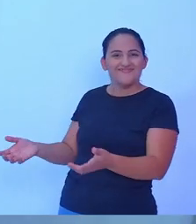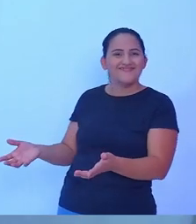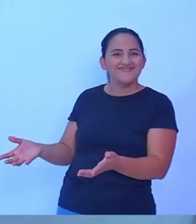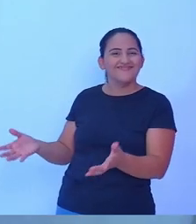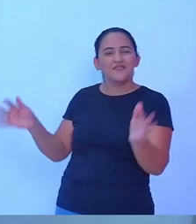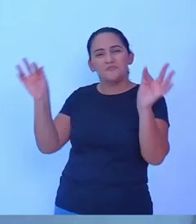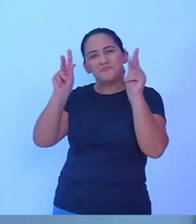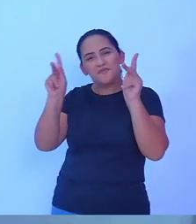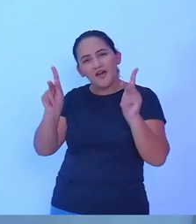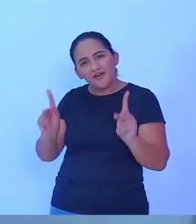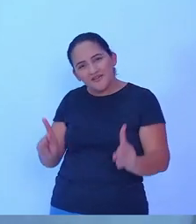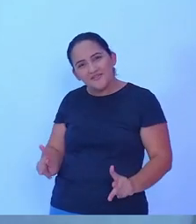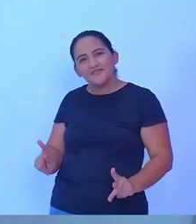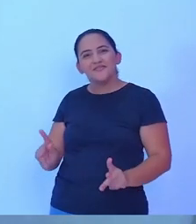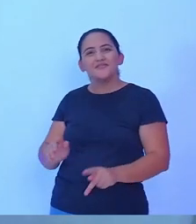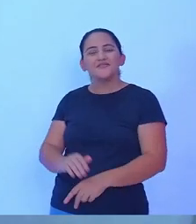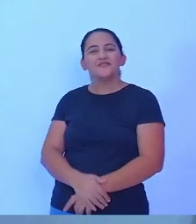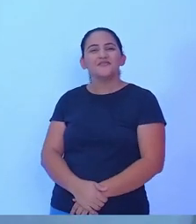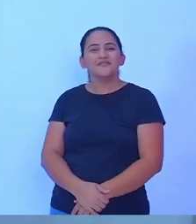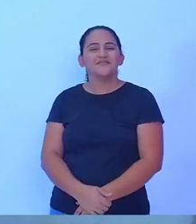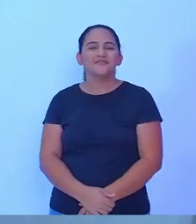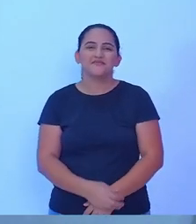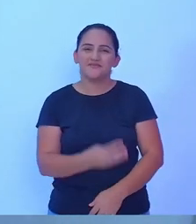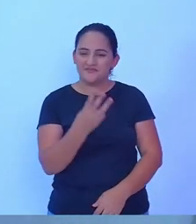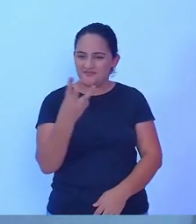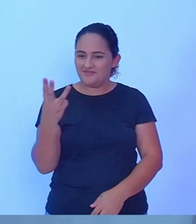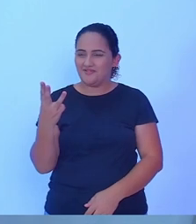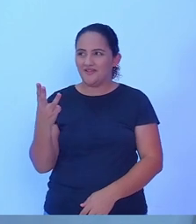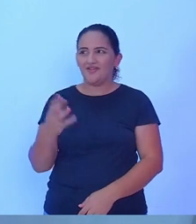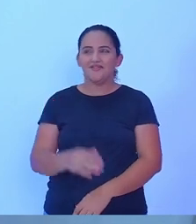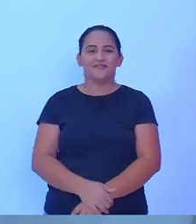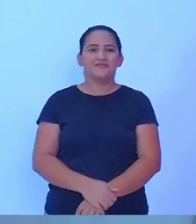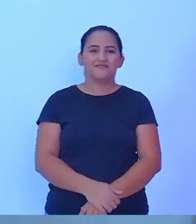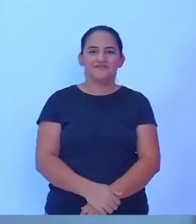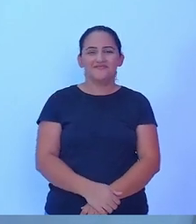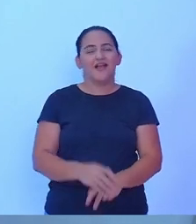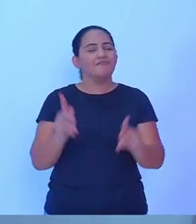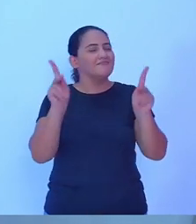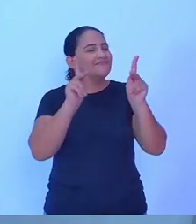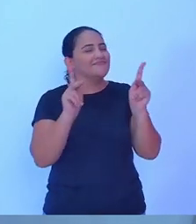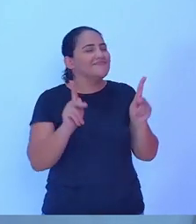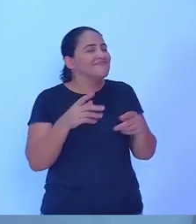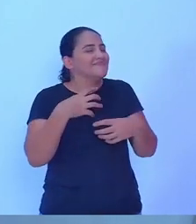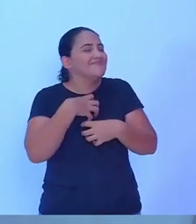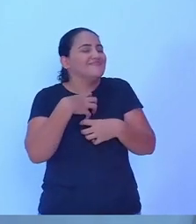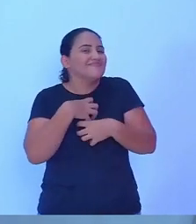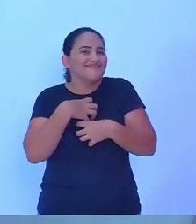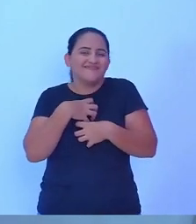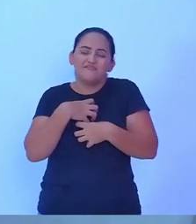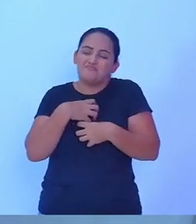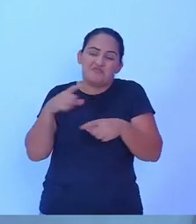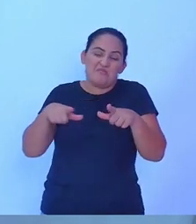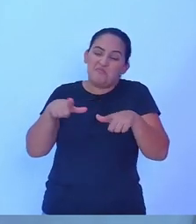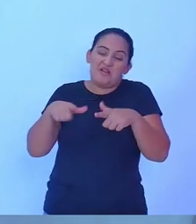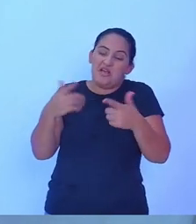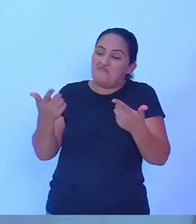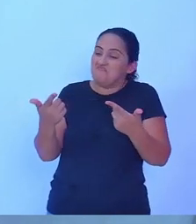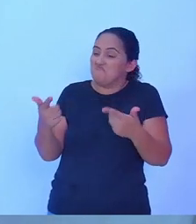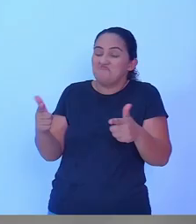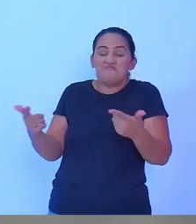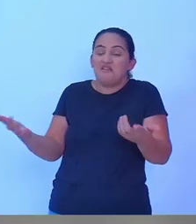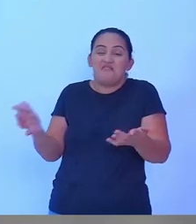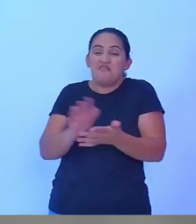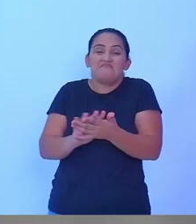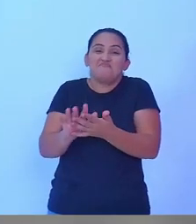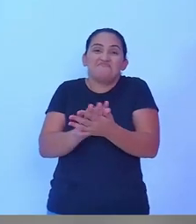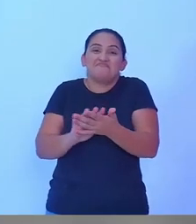Viper, doutor Éder e o doutor Edirceu Betiol vão ganhar um salário sem trabalhar hoje. Que maravilha, né? Assim,